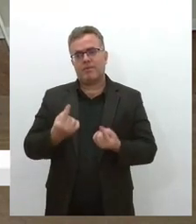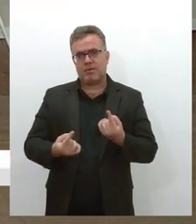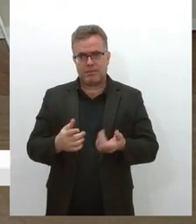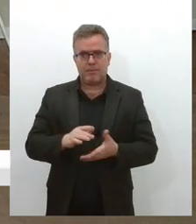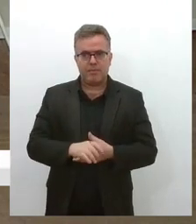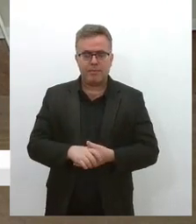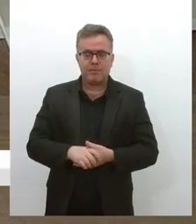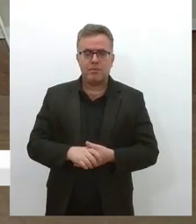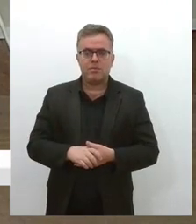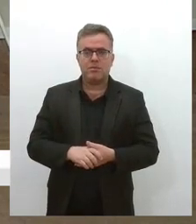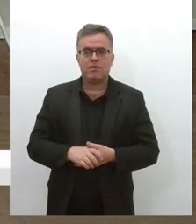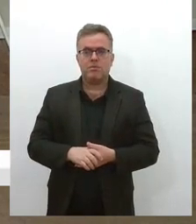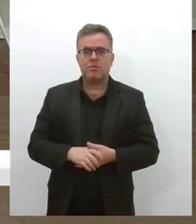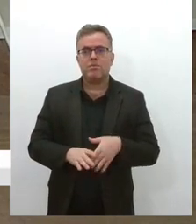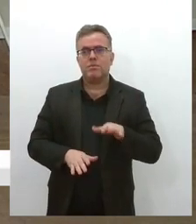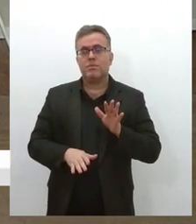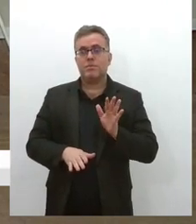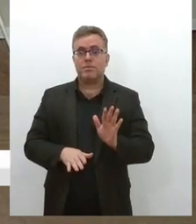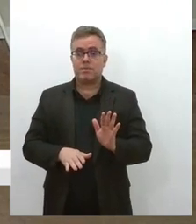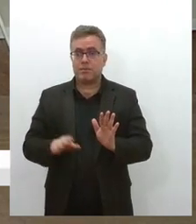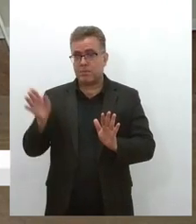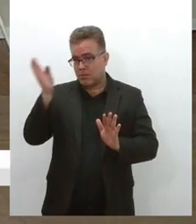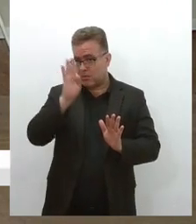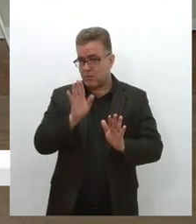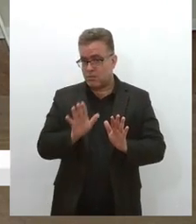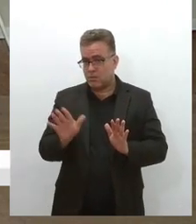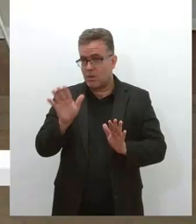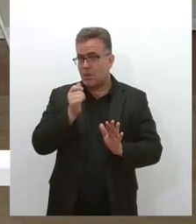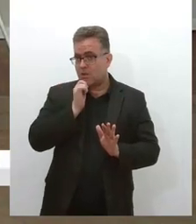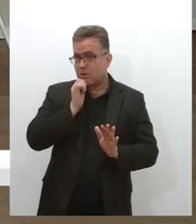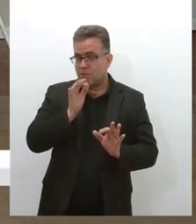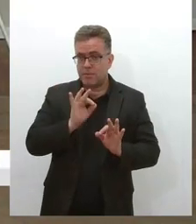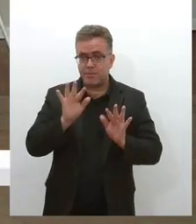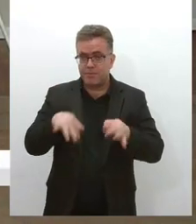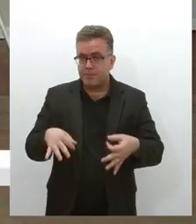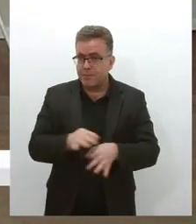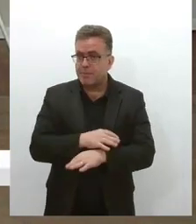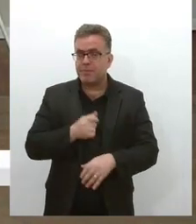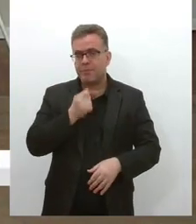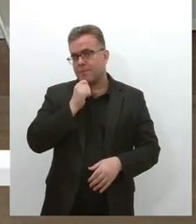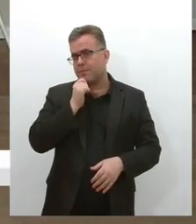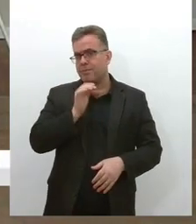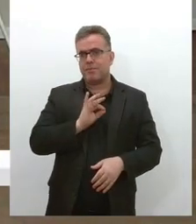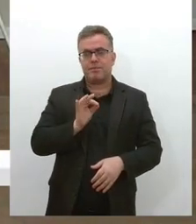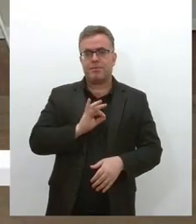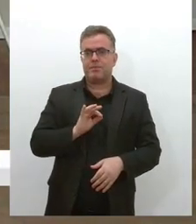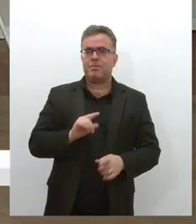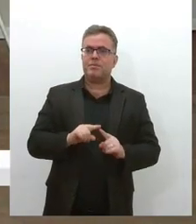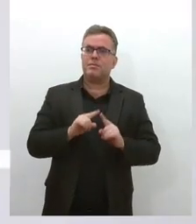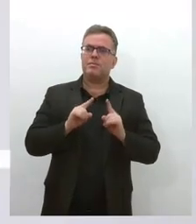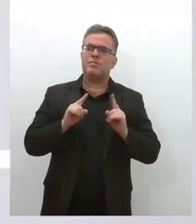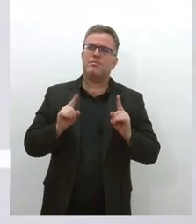Veja, nacionalmente, eu não tenho dados no momento, né, mas, no âmbito